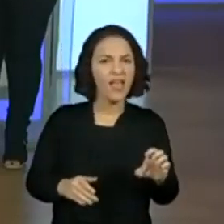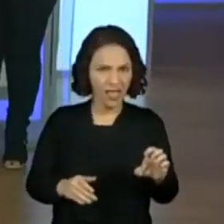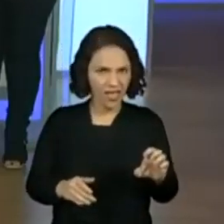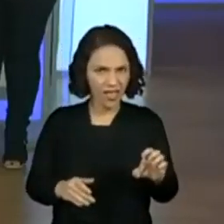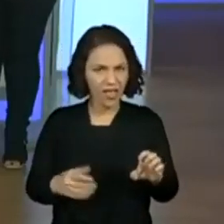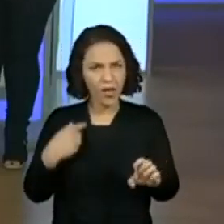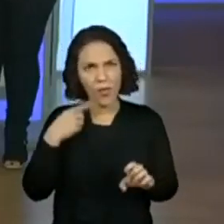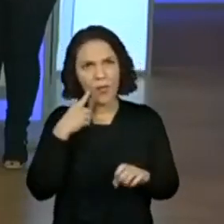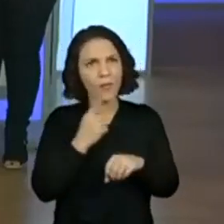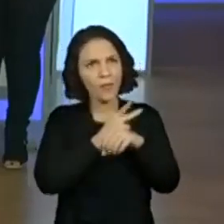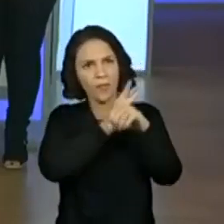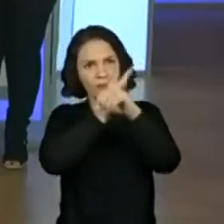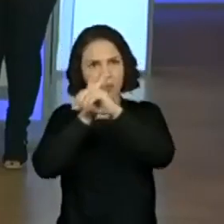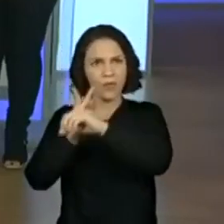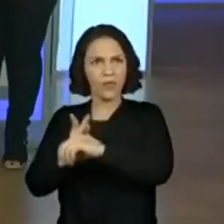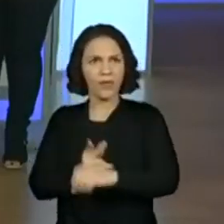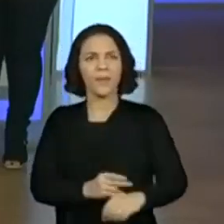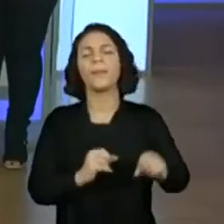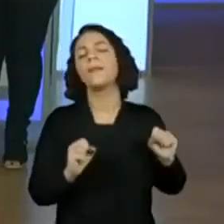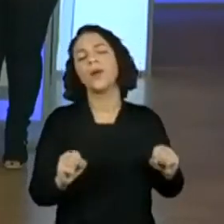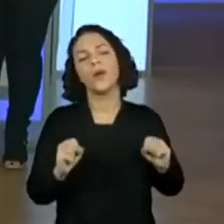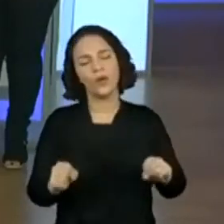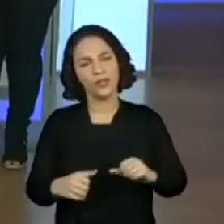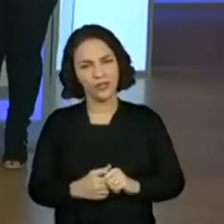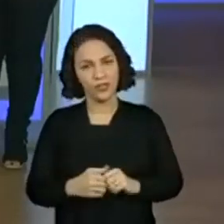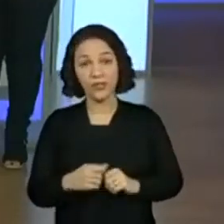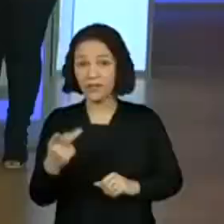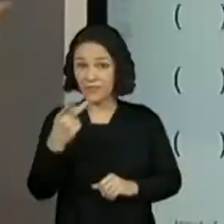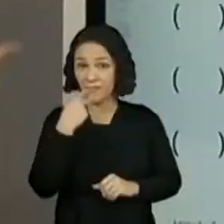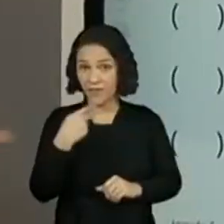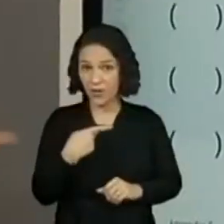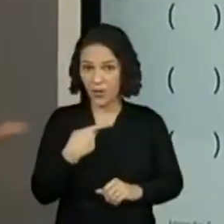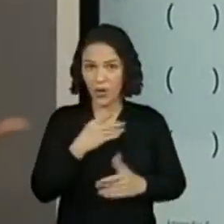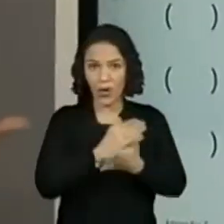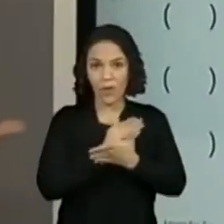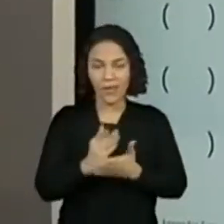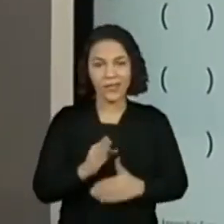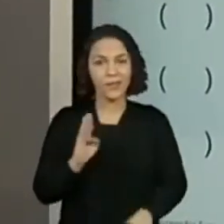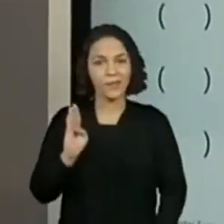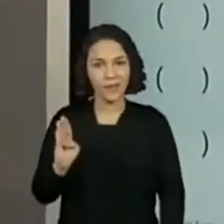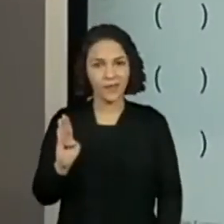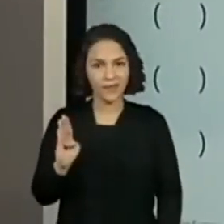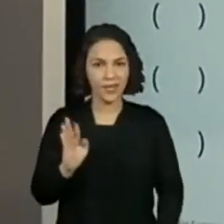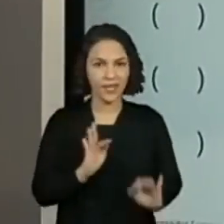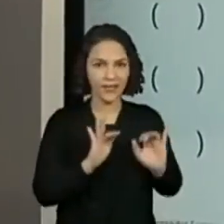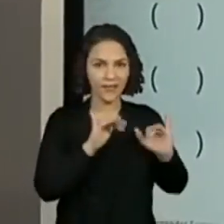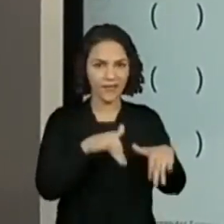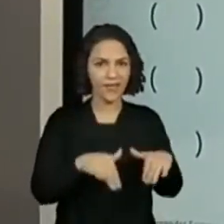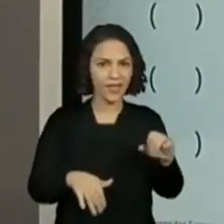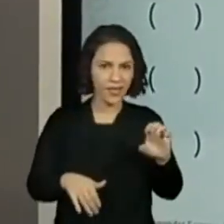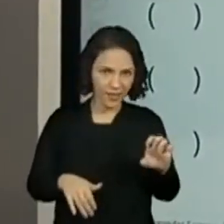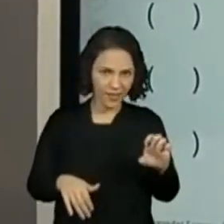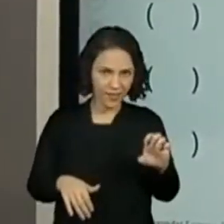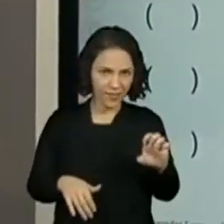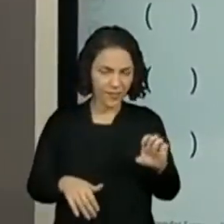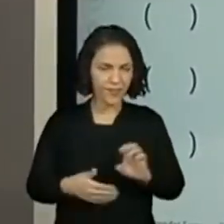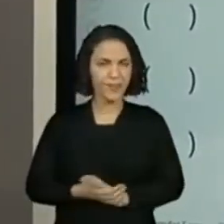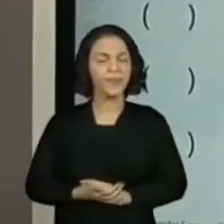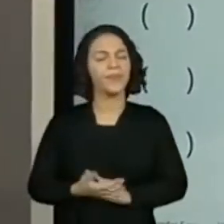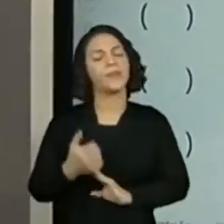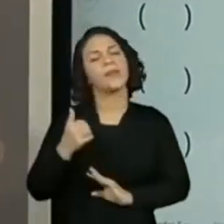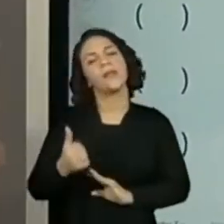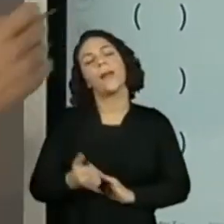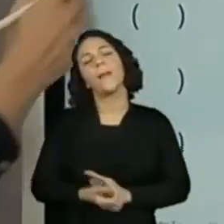coisas para a gente procurar na nossa lista? Vamos Isso, vamos olhar. Você me disse que começa com B e que termina com E. Isso. Tá,